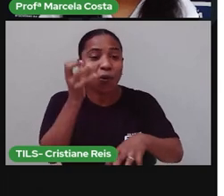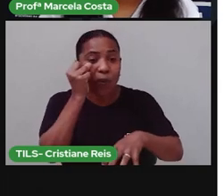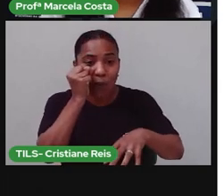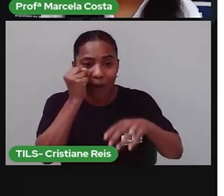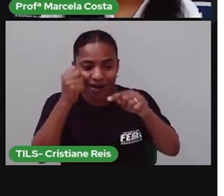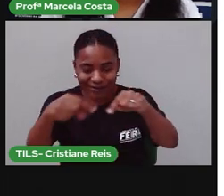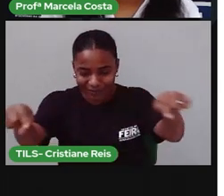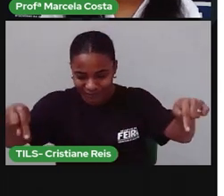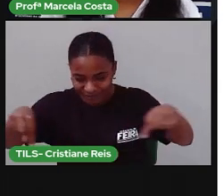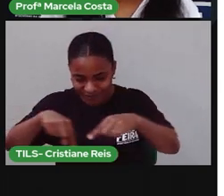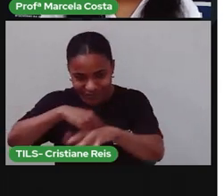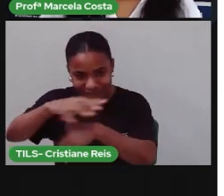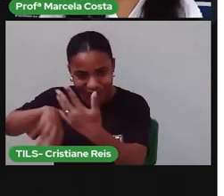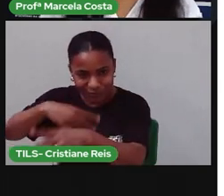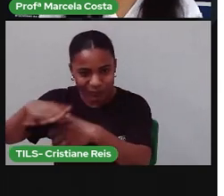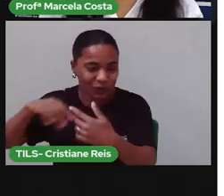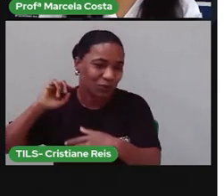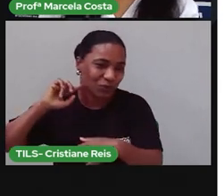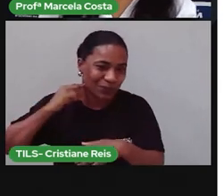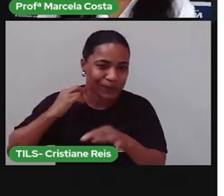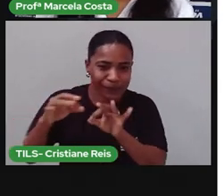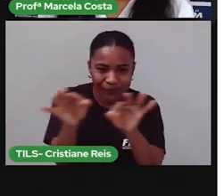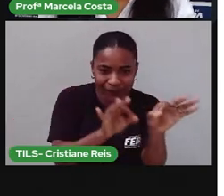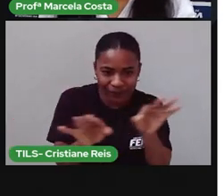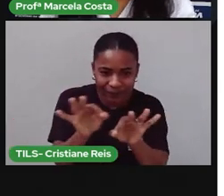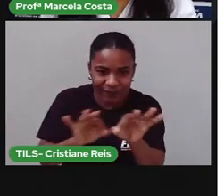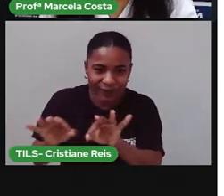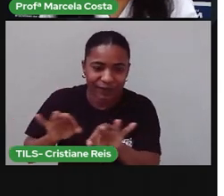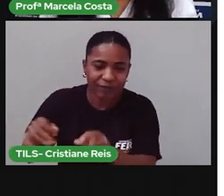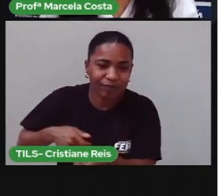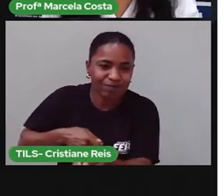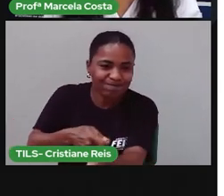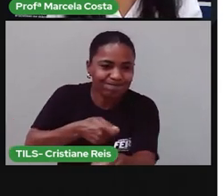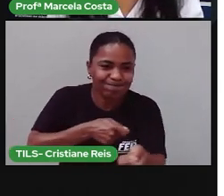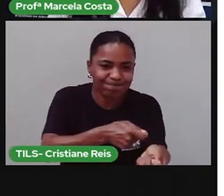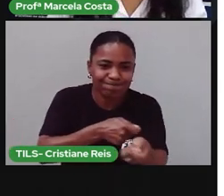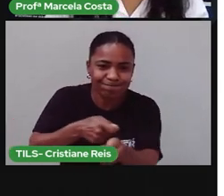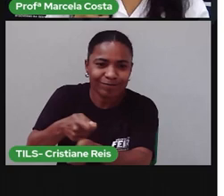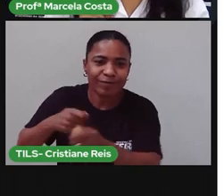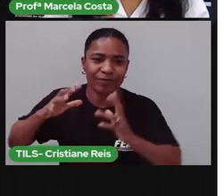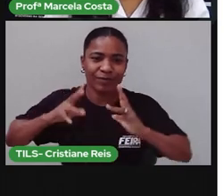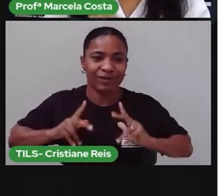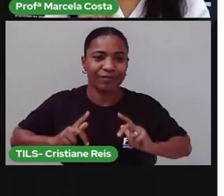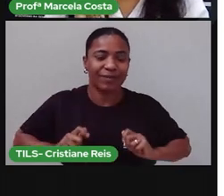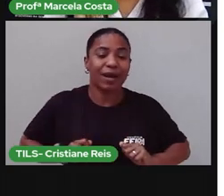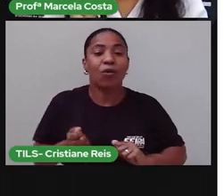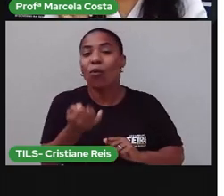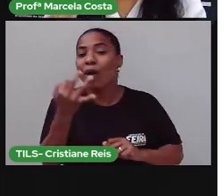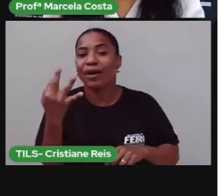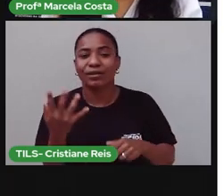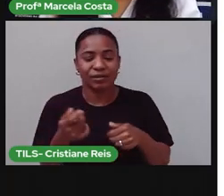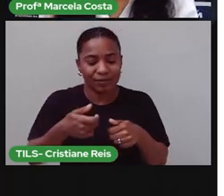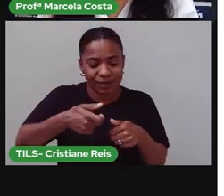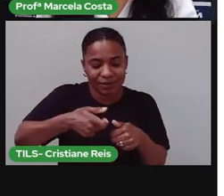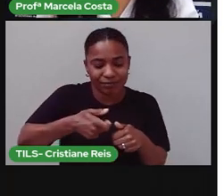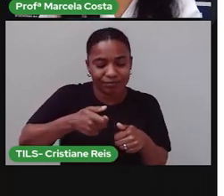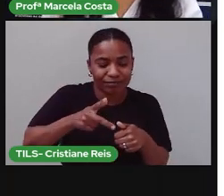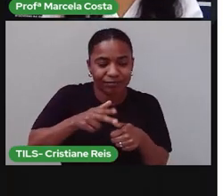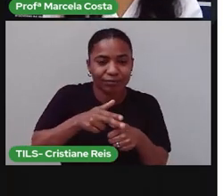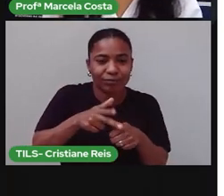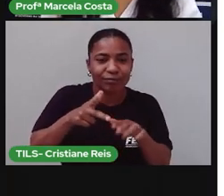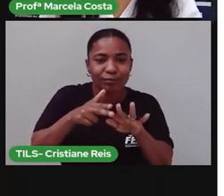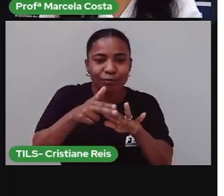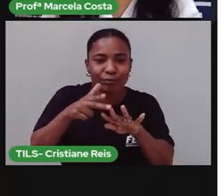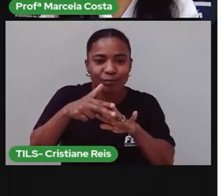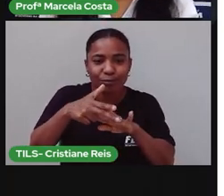bagunça, com sujeira. Quantos materiais que você utiliza pra cortar a unha, vai perguntando ao seu